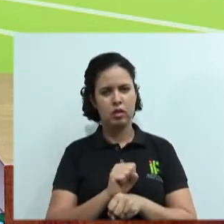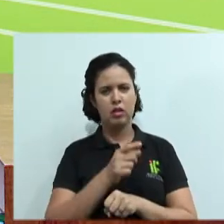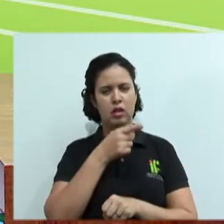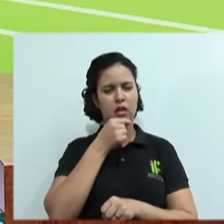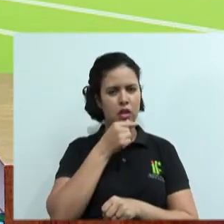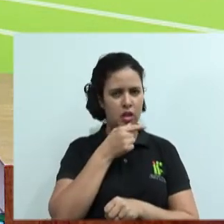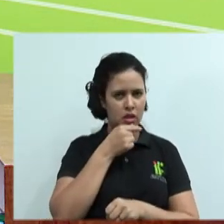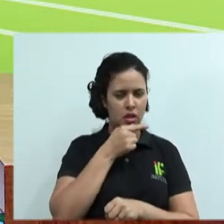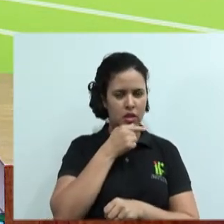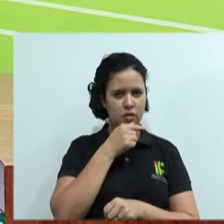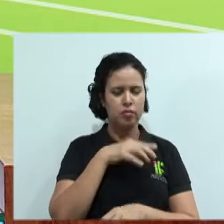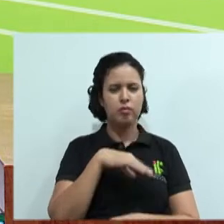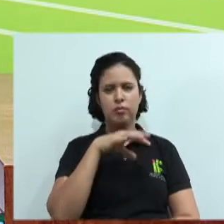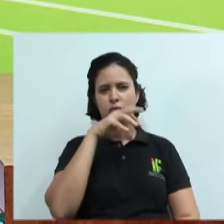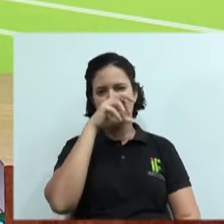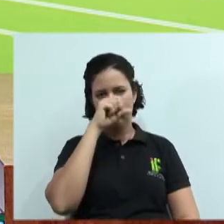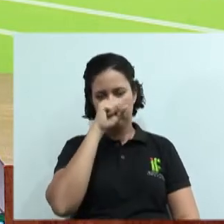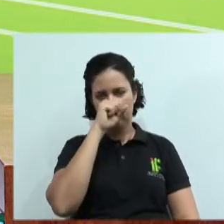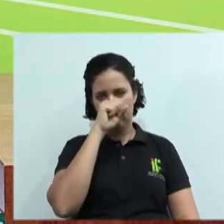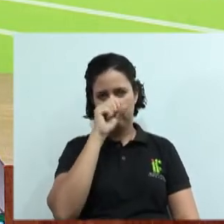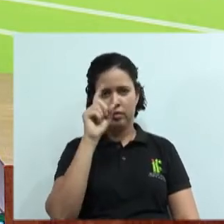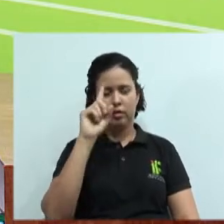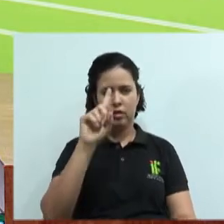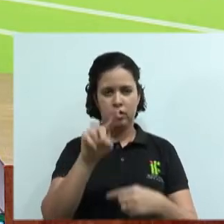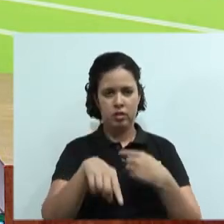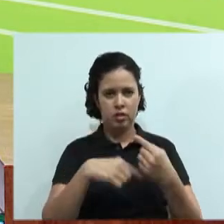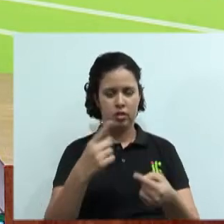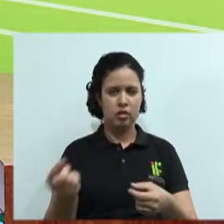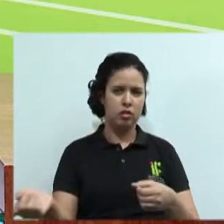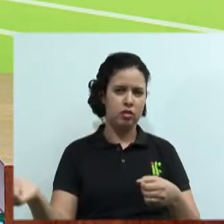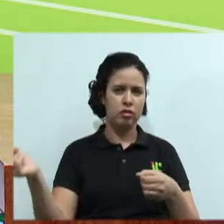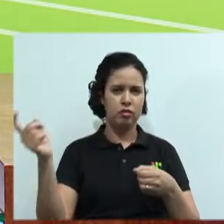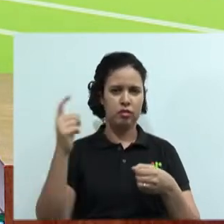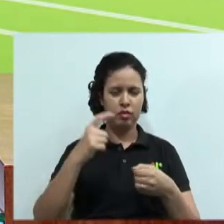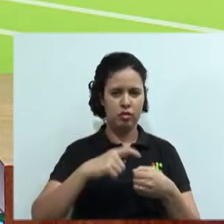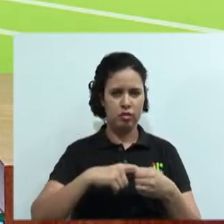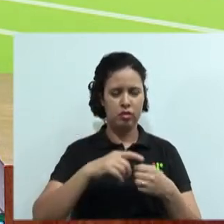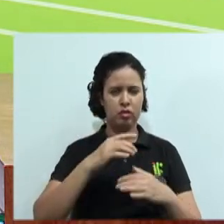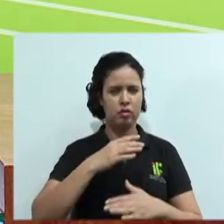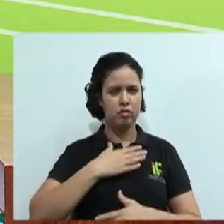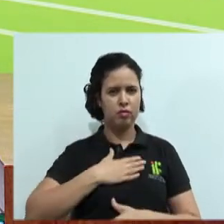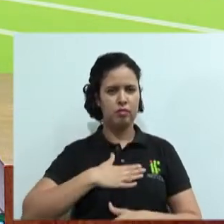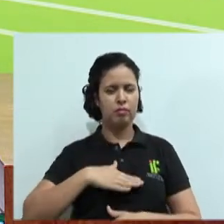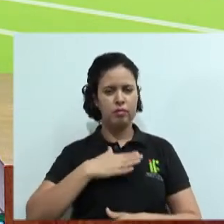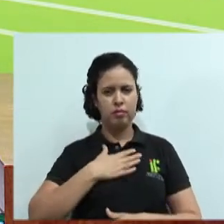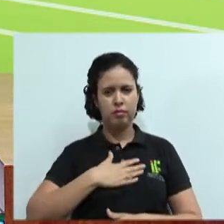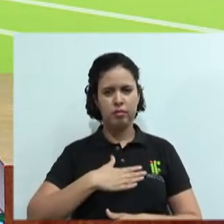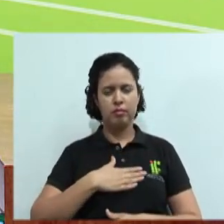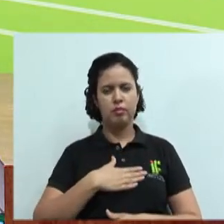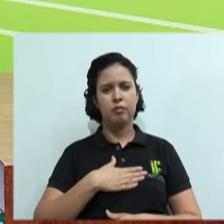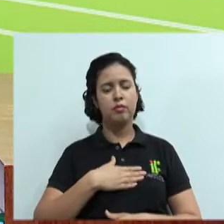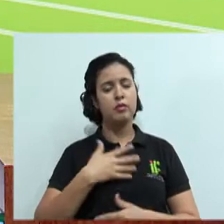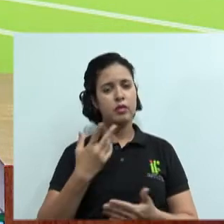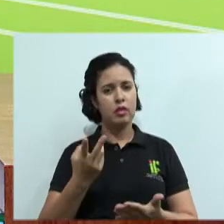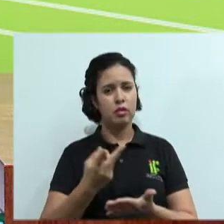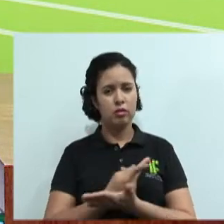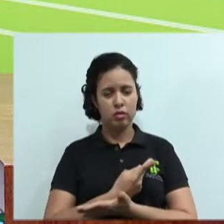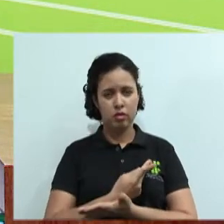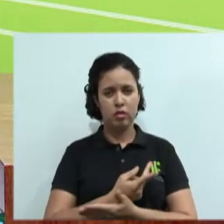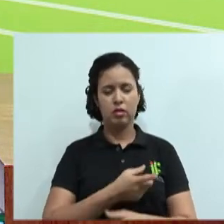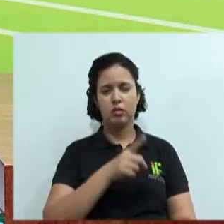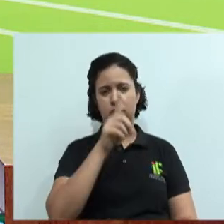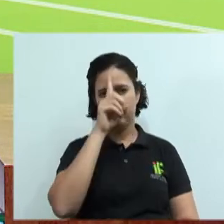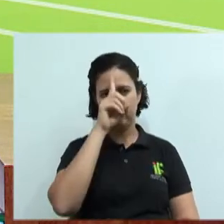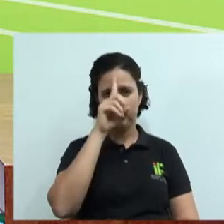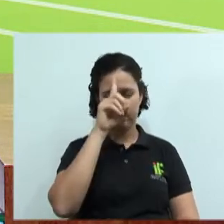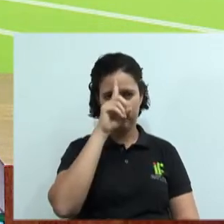tomar um arzinho lá fora para poder depois voltar com os ânimos mais tranquilos e nós conseguimos. Isso acontece no dia a